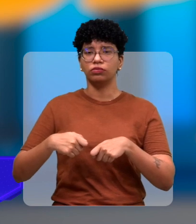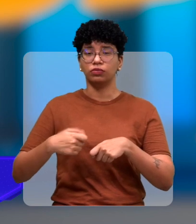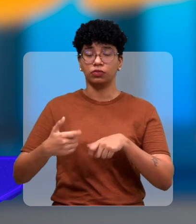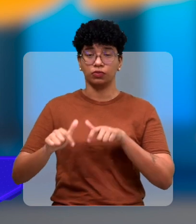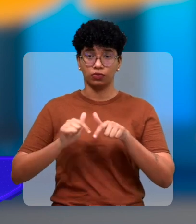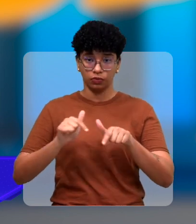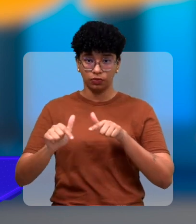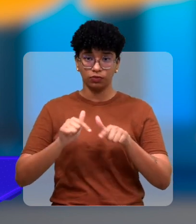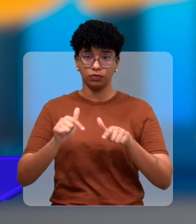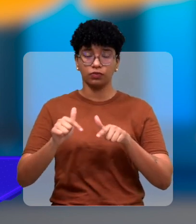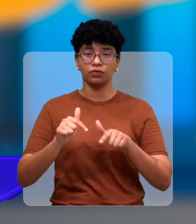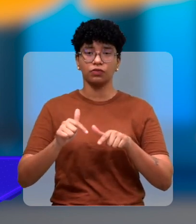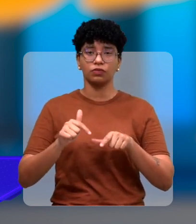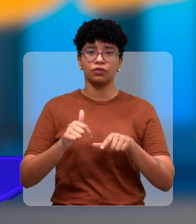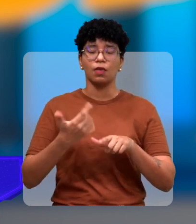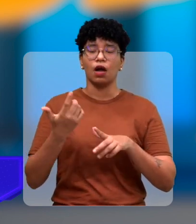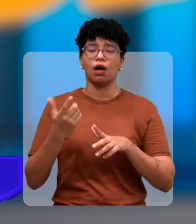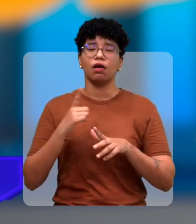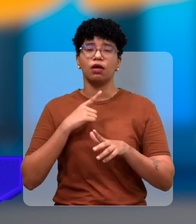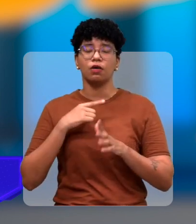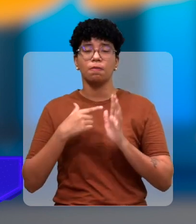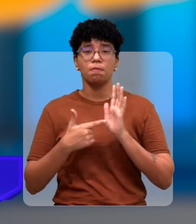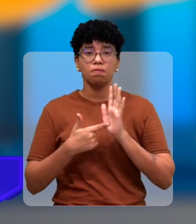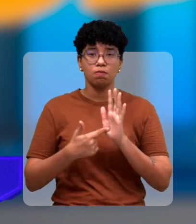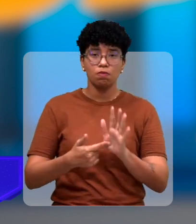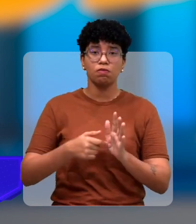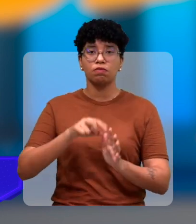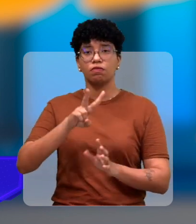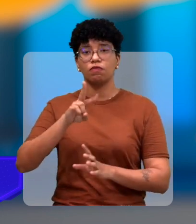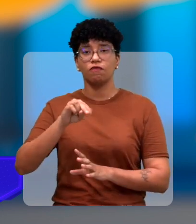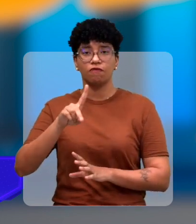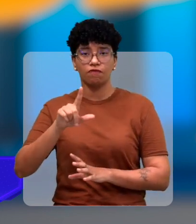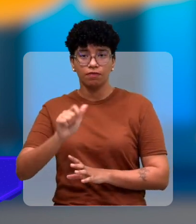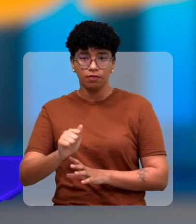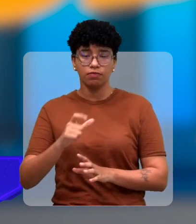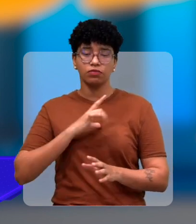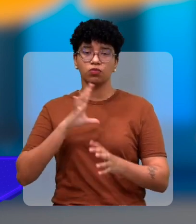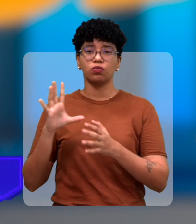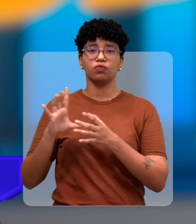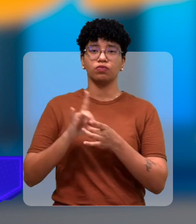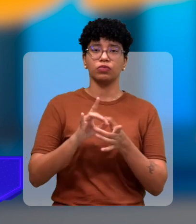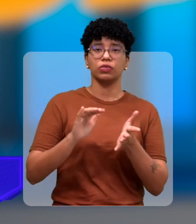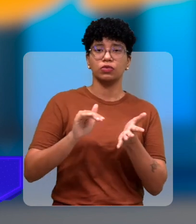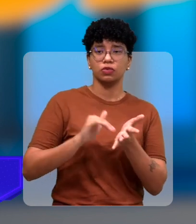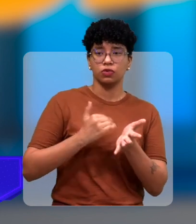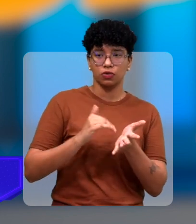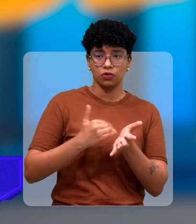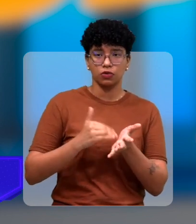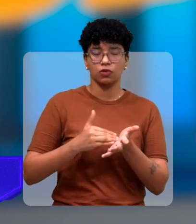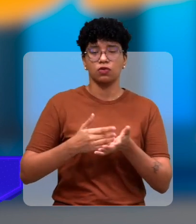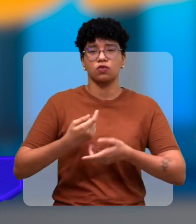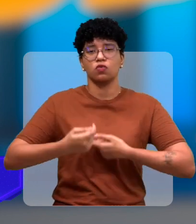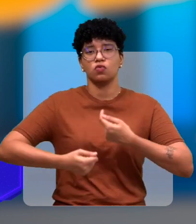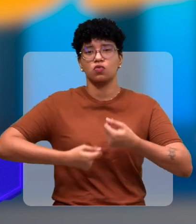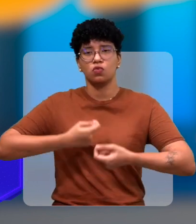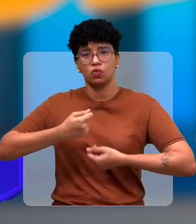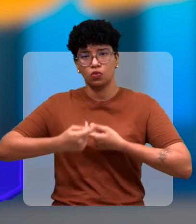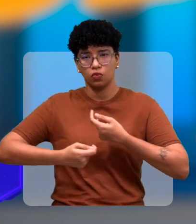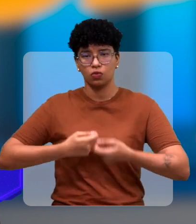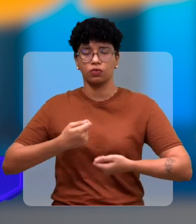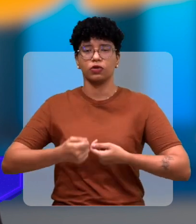as vagas, né? Tem também uma parceria com a Secretaria de